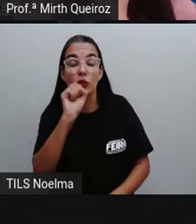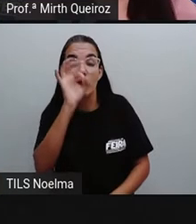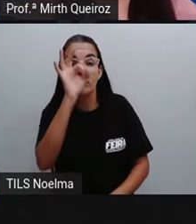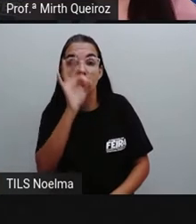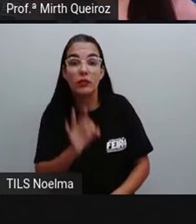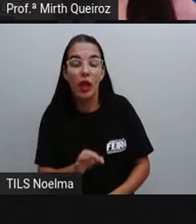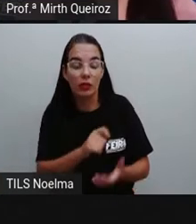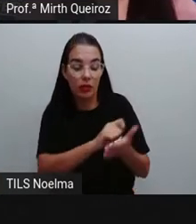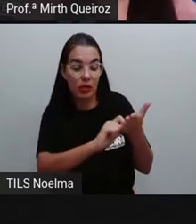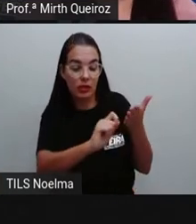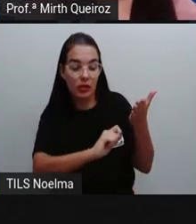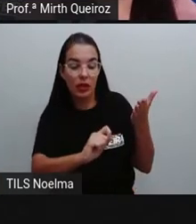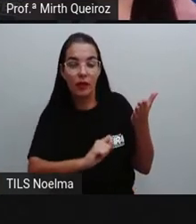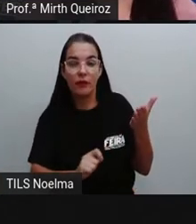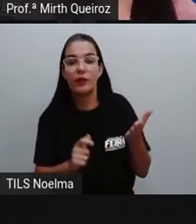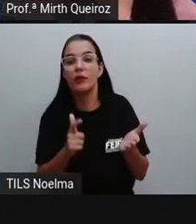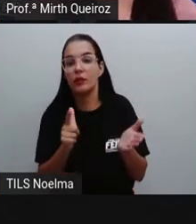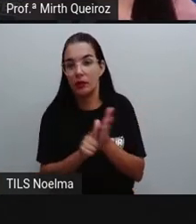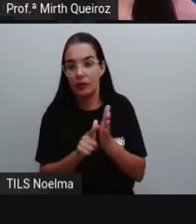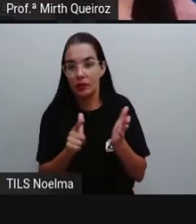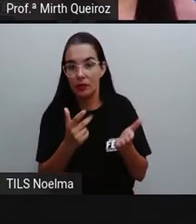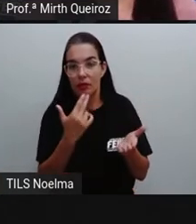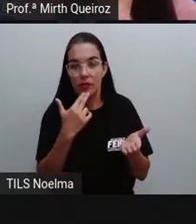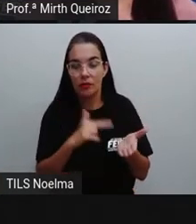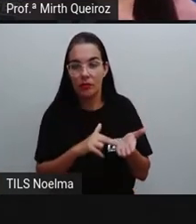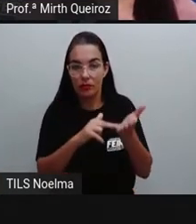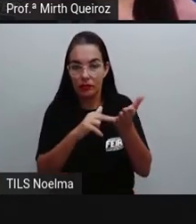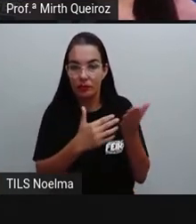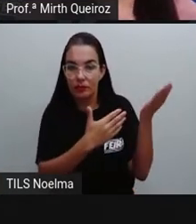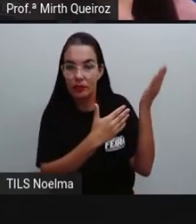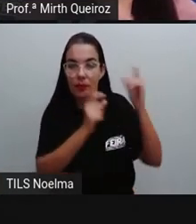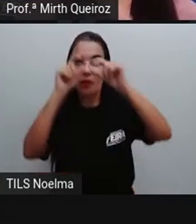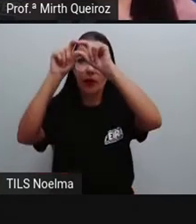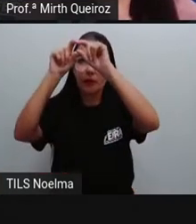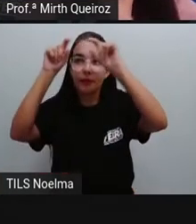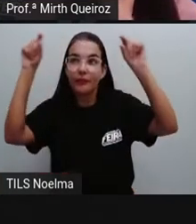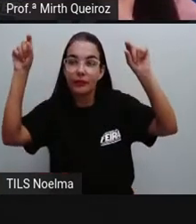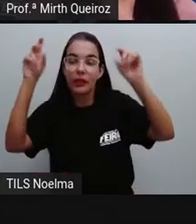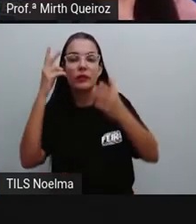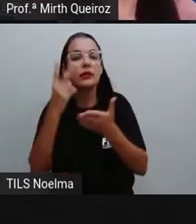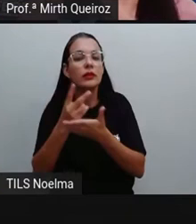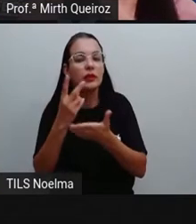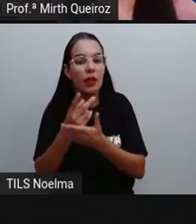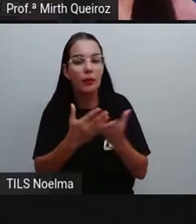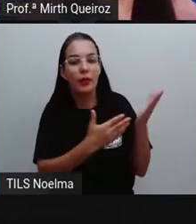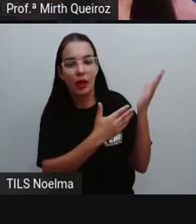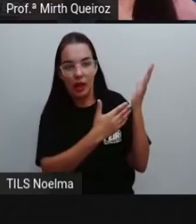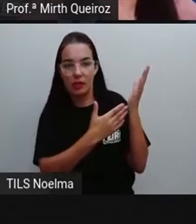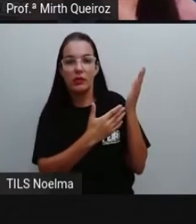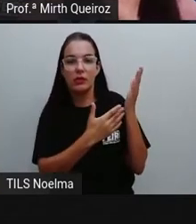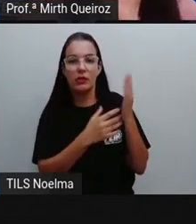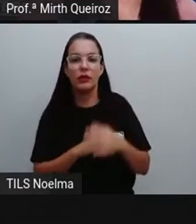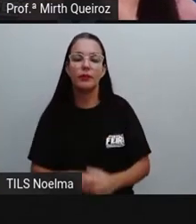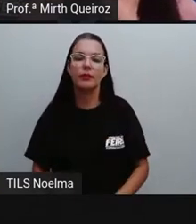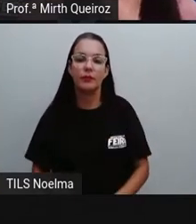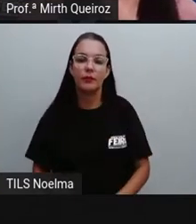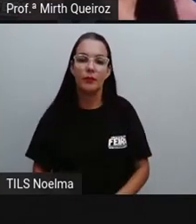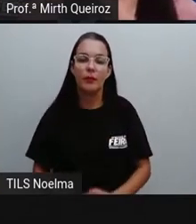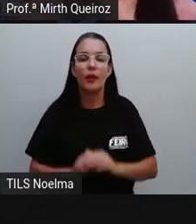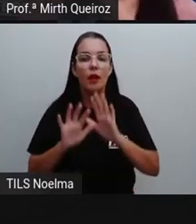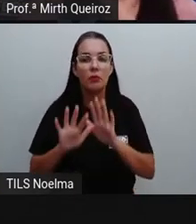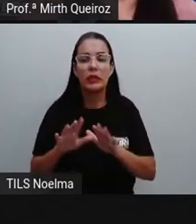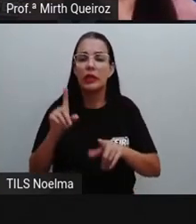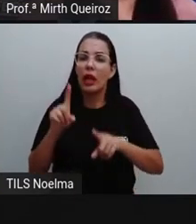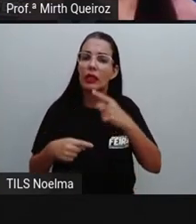foi escrita a carta no cabeçalho. Então, geralmente, a gente coloca isso. É claro que vai